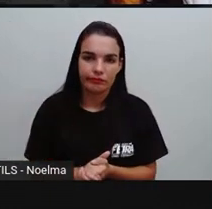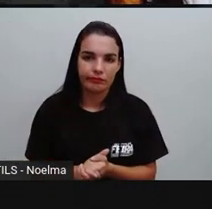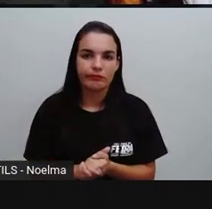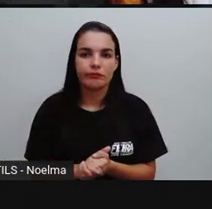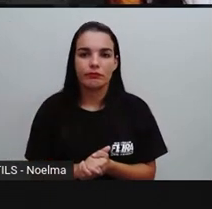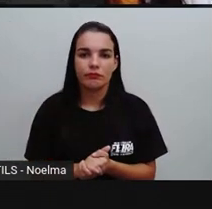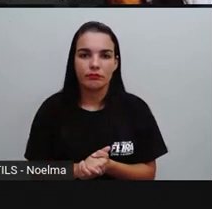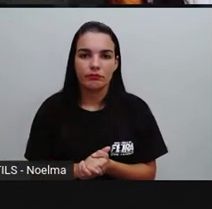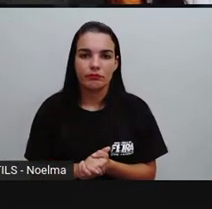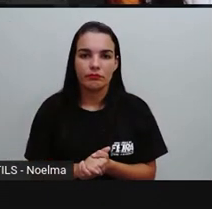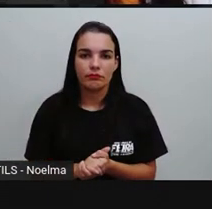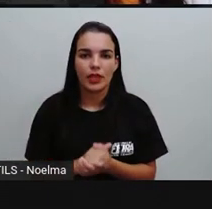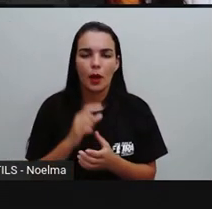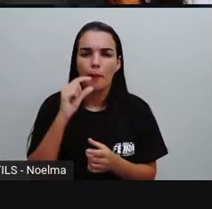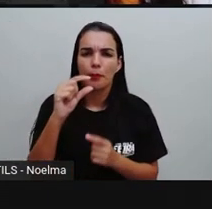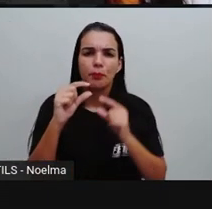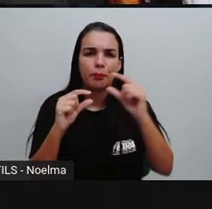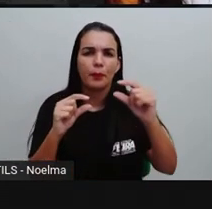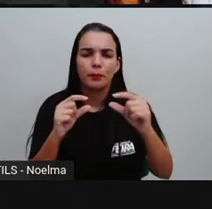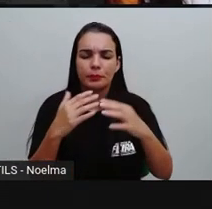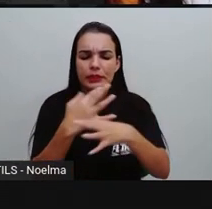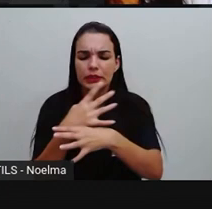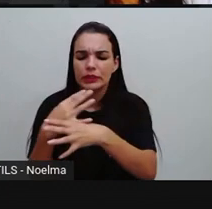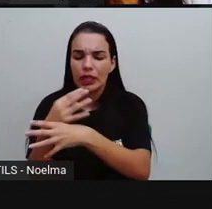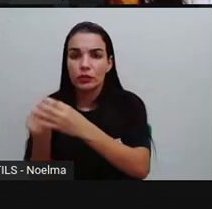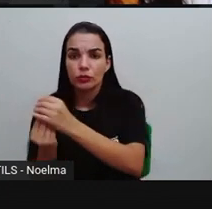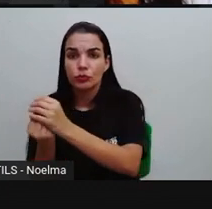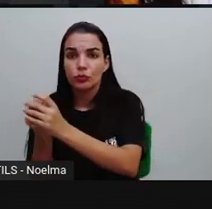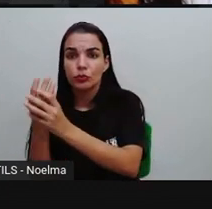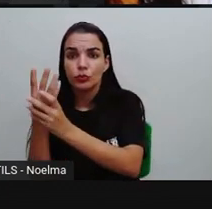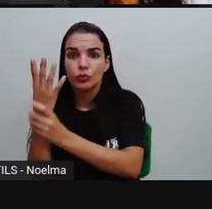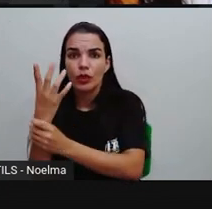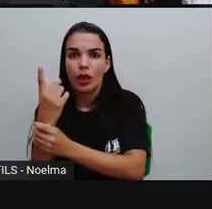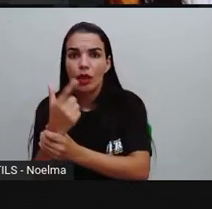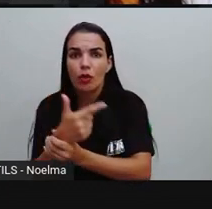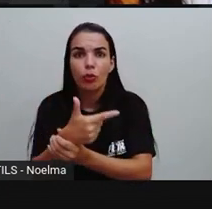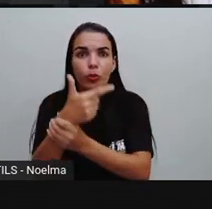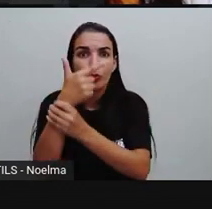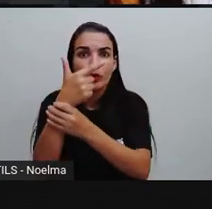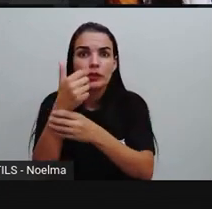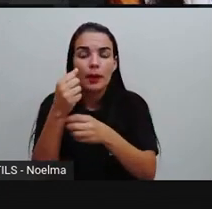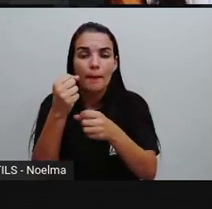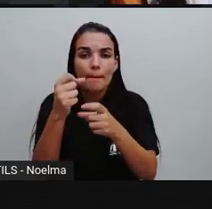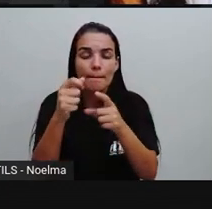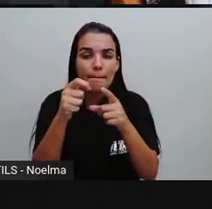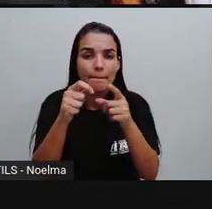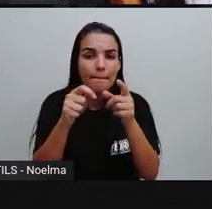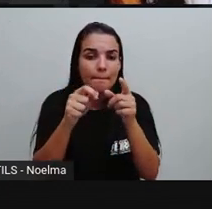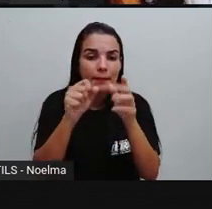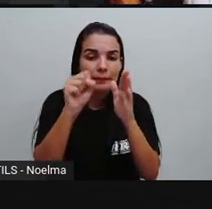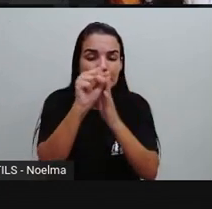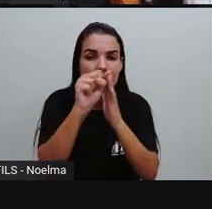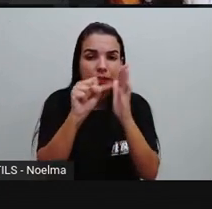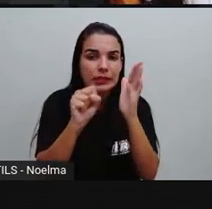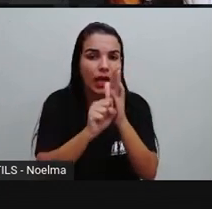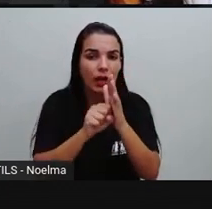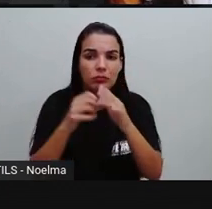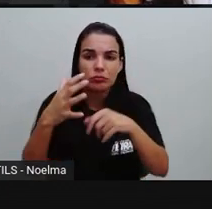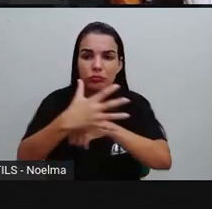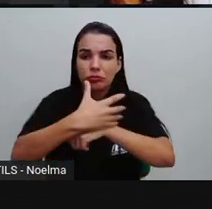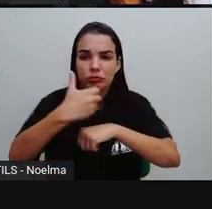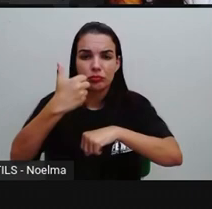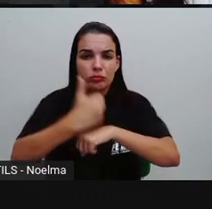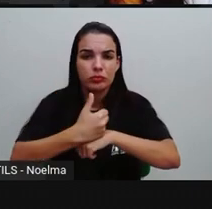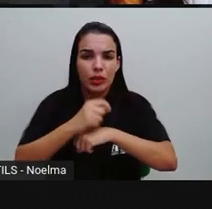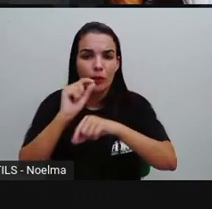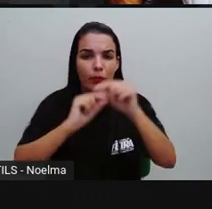litorânea. Poucas cidades surgiram nos primeiros dois séculos de exploração colonial, podendo ser destacadas a